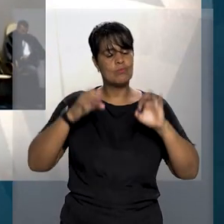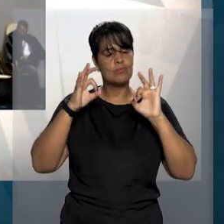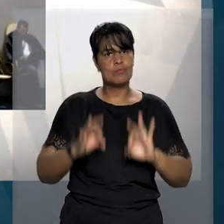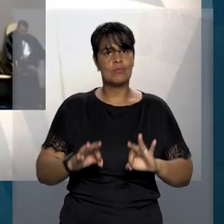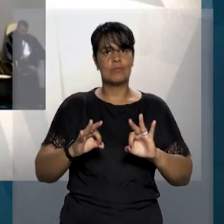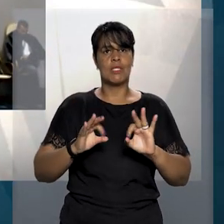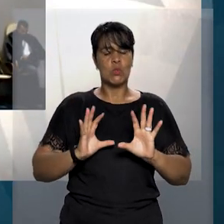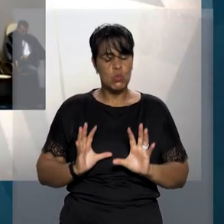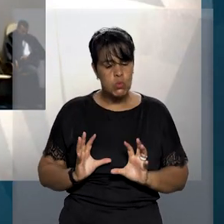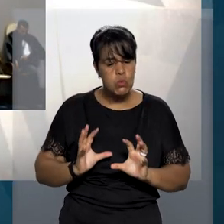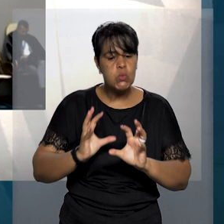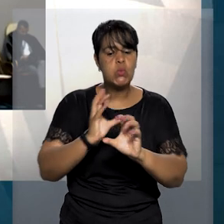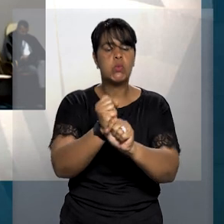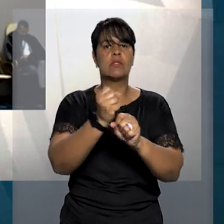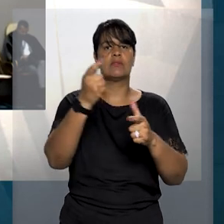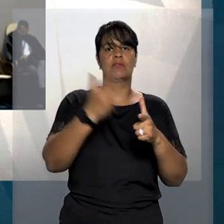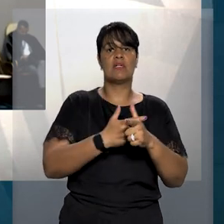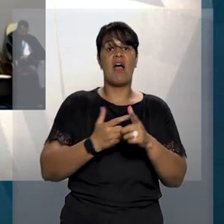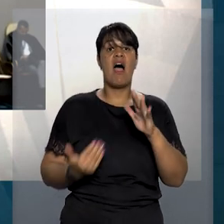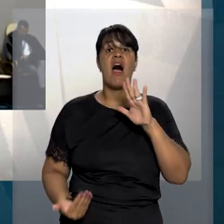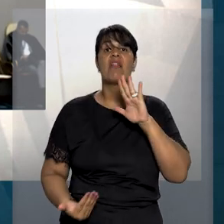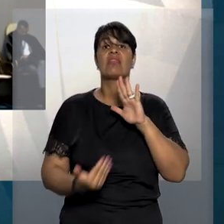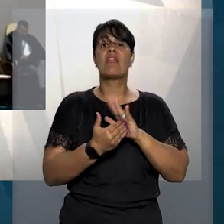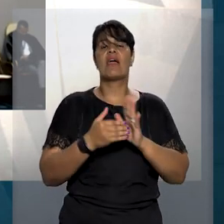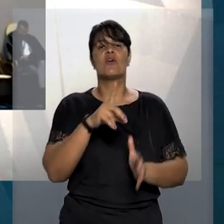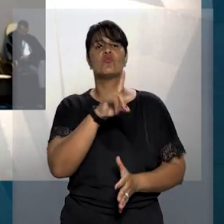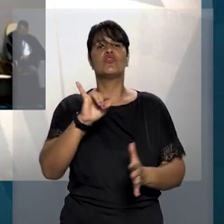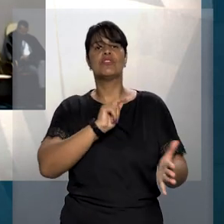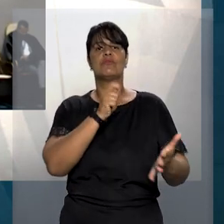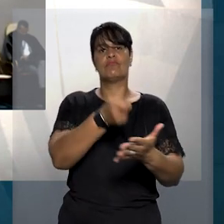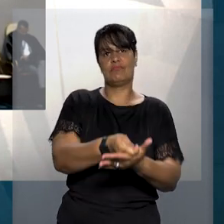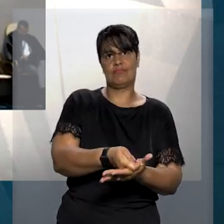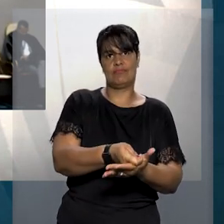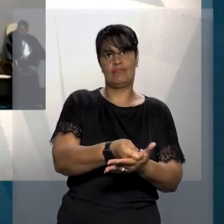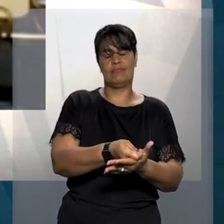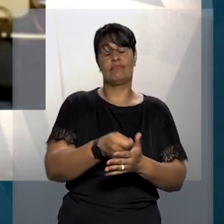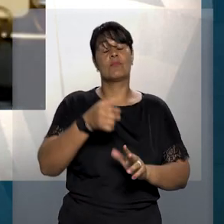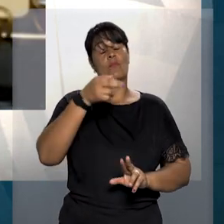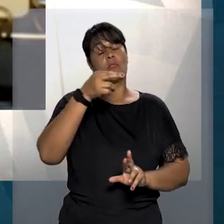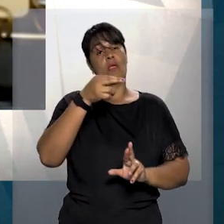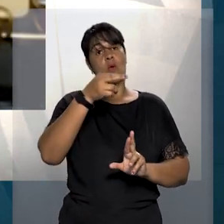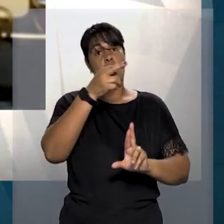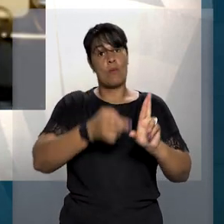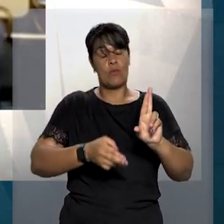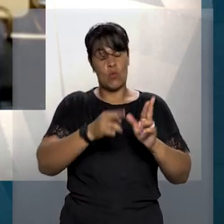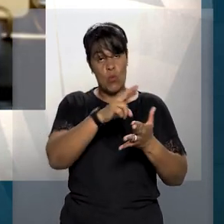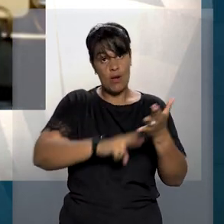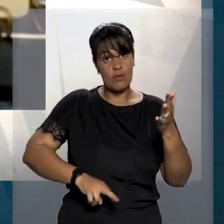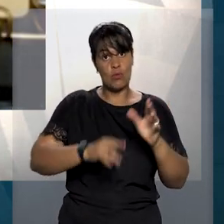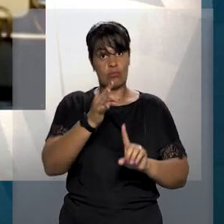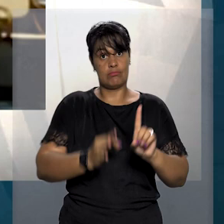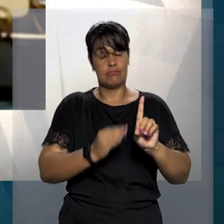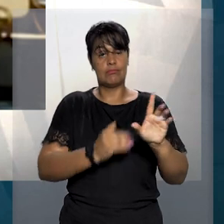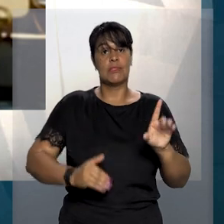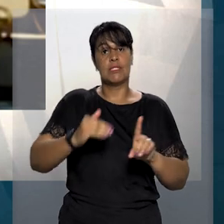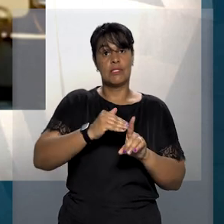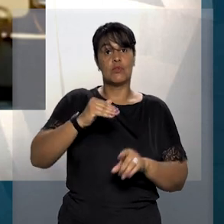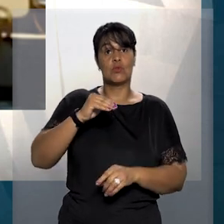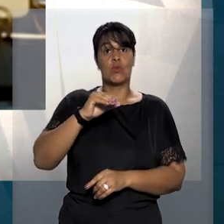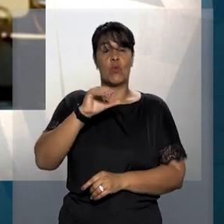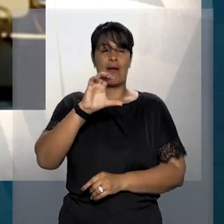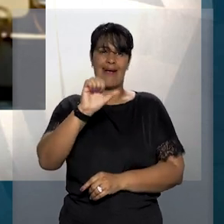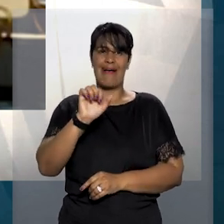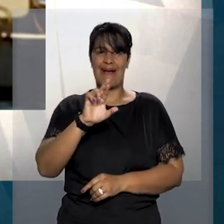durante todo o período de existência da dívida, até a data do efetivo pagamento. O relator, ministro Antônio Carlos Ferreira,